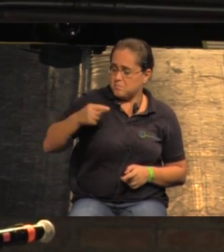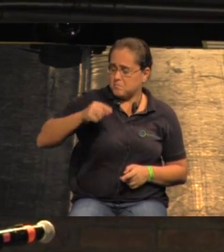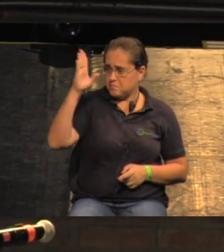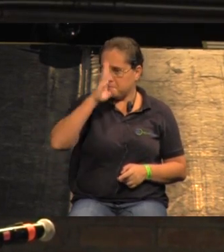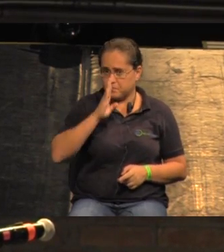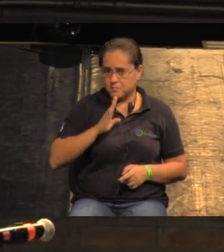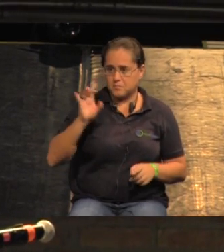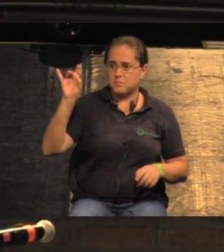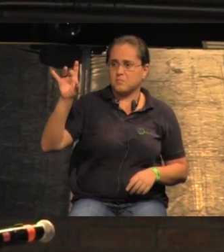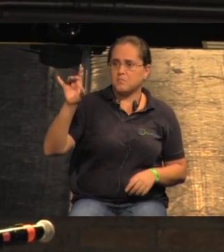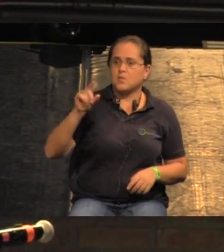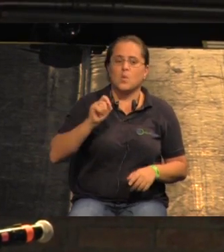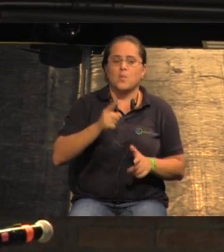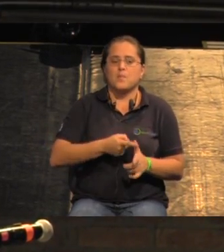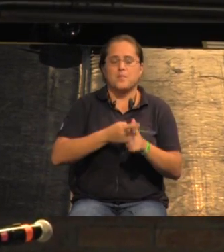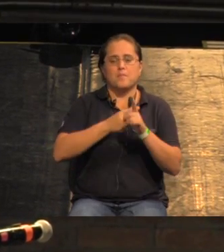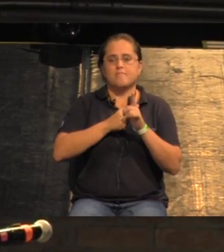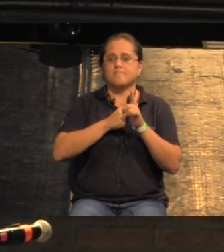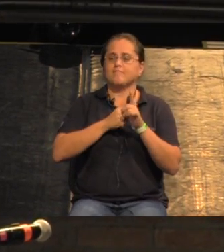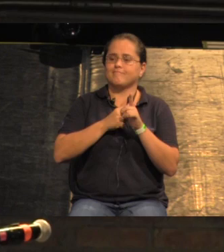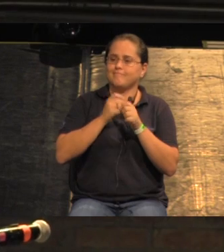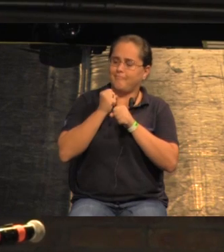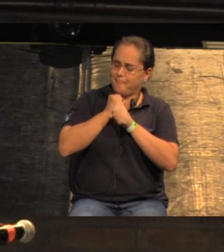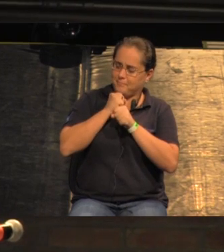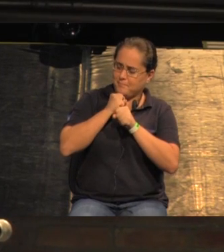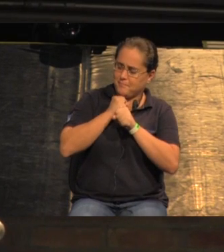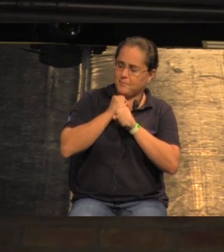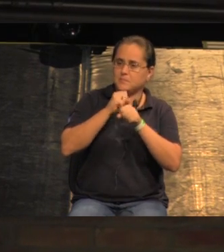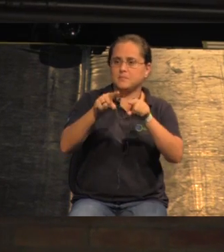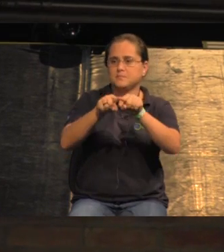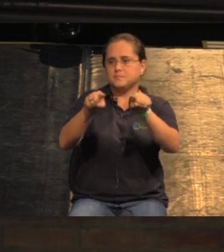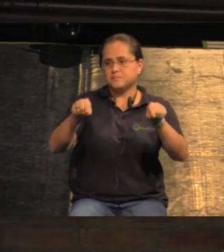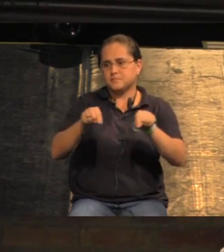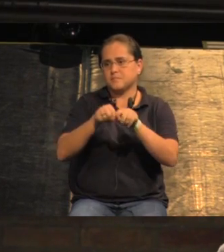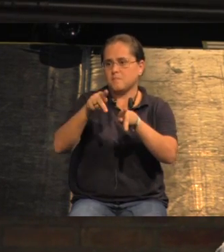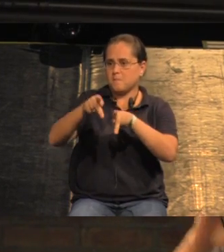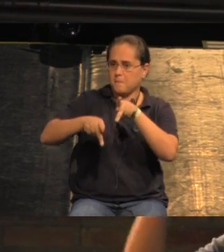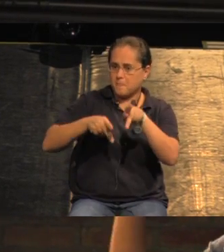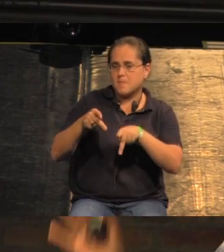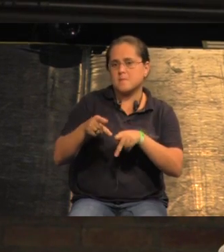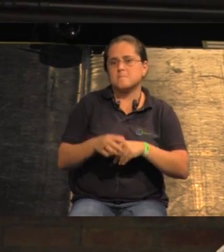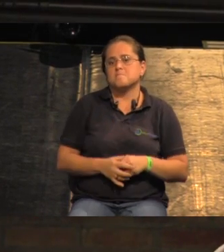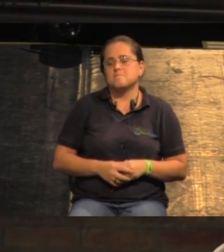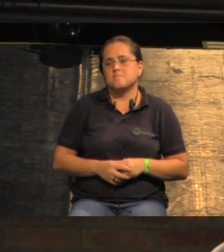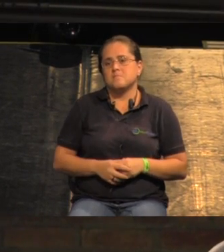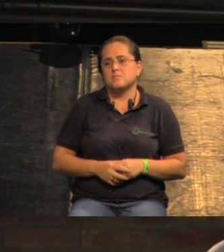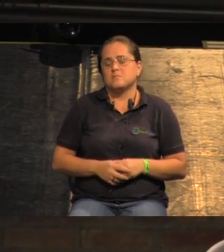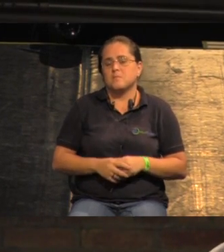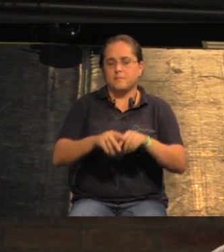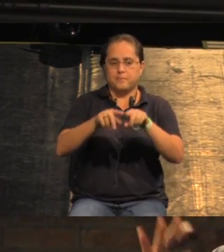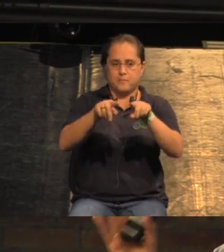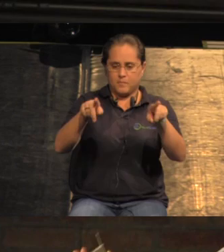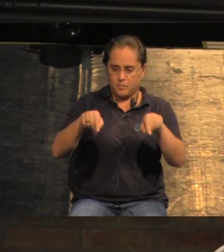Brasil especialmente, uma crise muito duradoura do espaço público. O espaço público entendido de uma forma